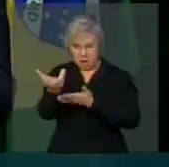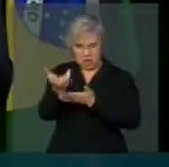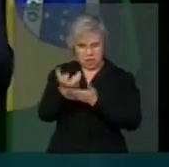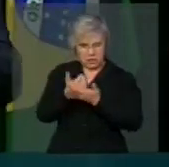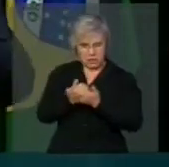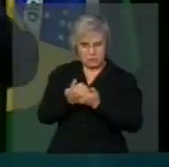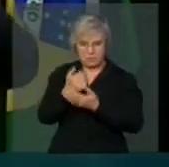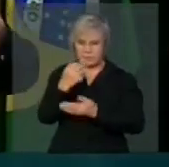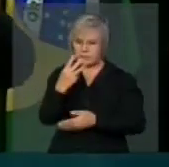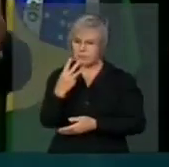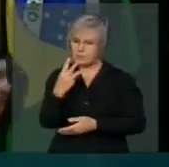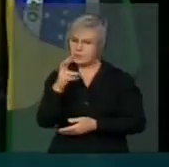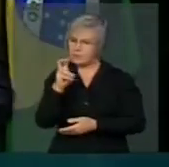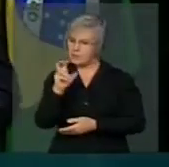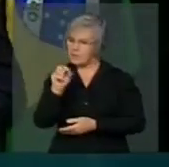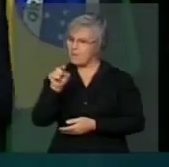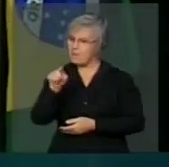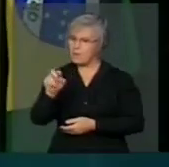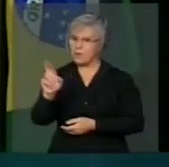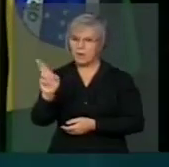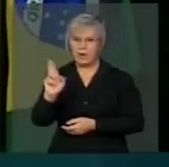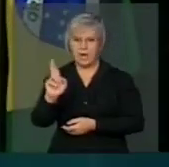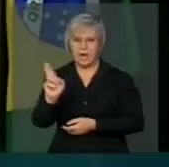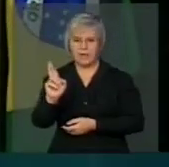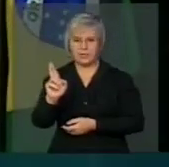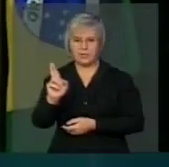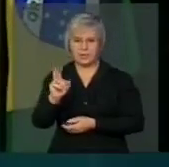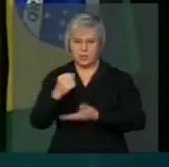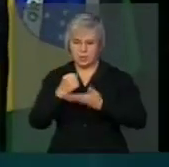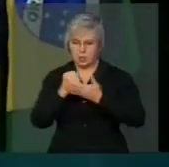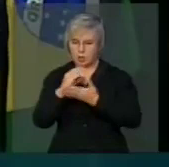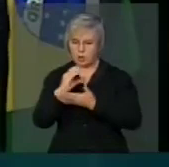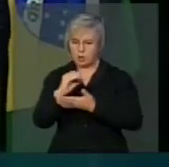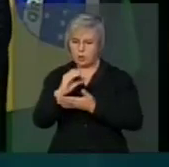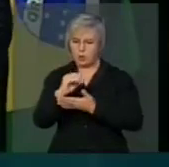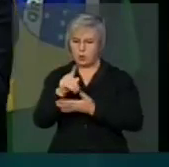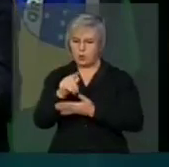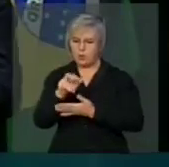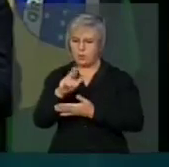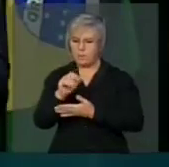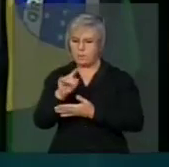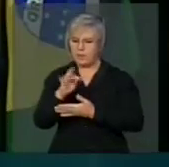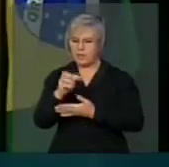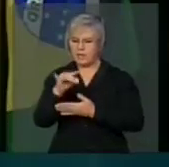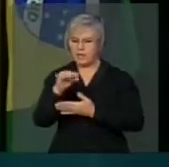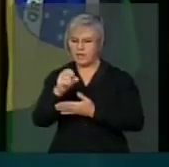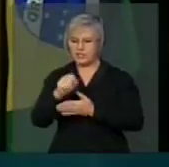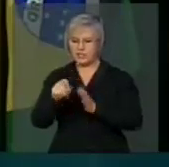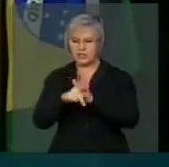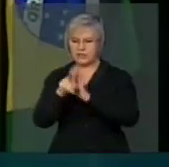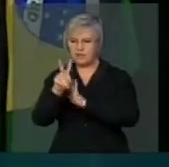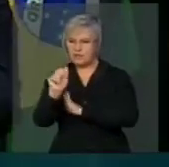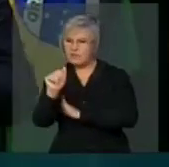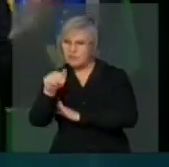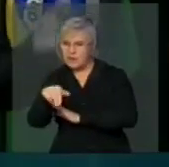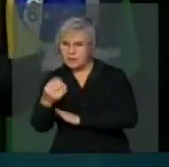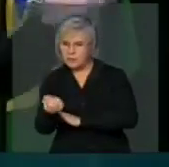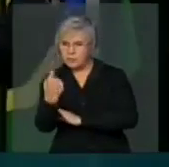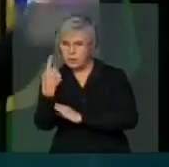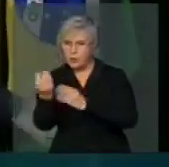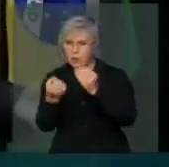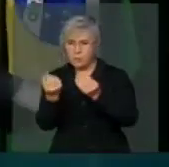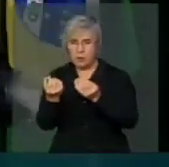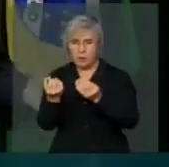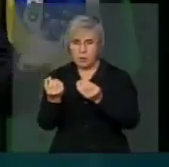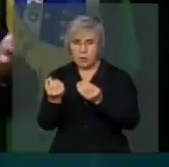350 mil reais de cooperativas de vã. Ora, exatamente as vãs que eu botei